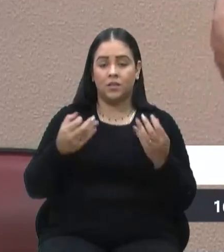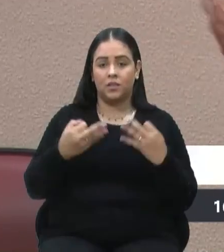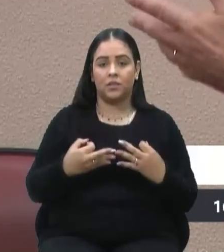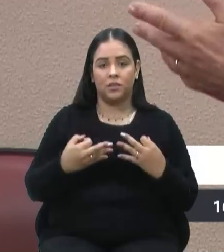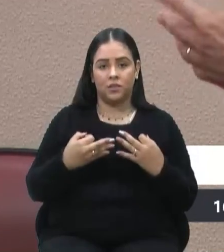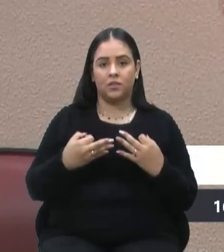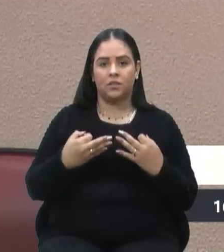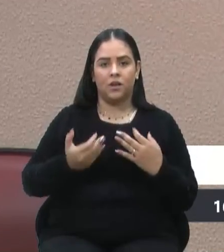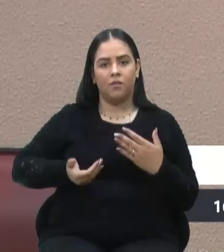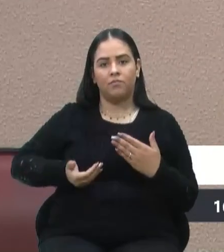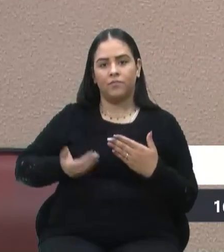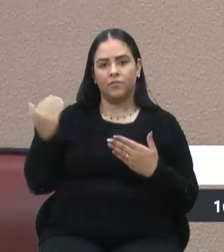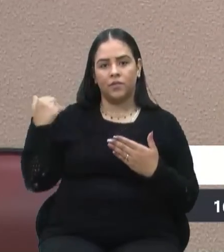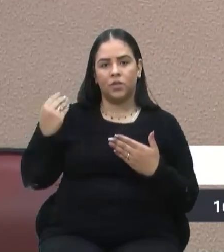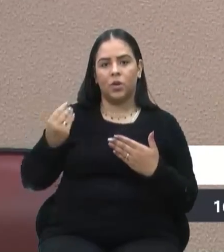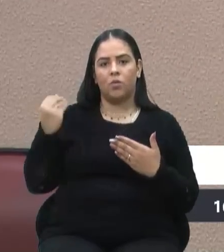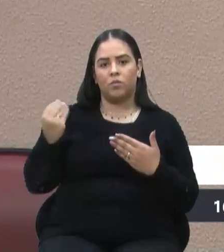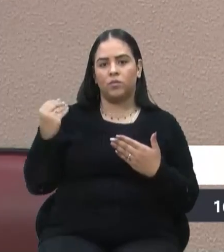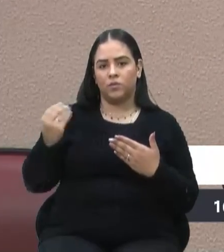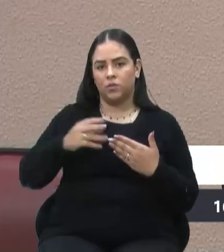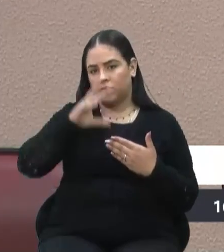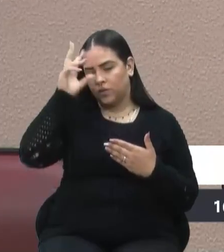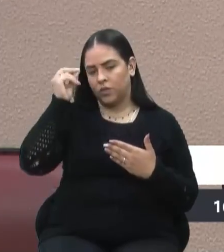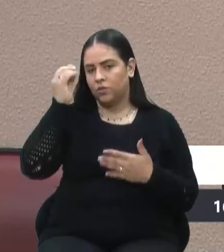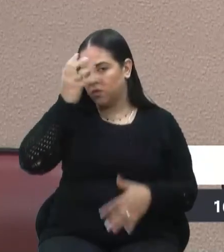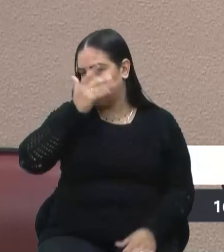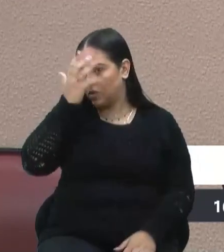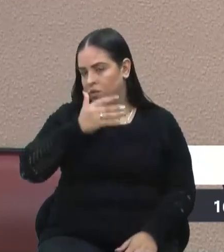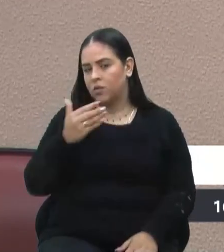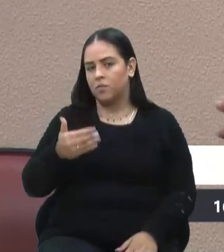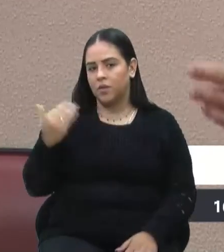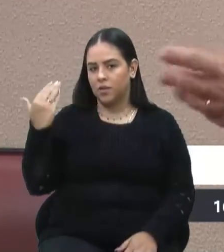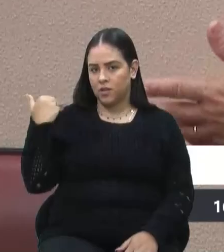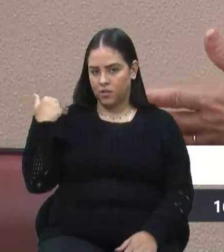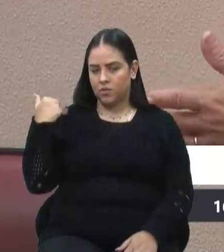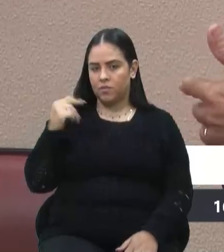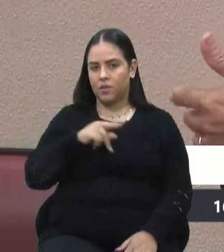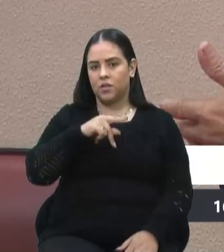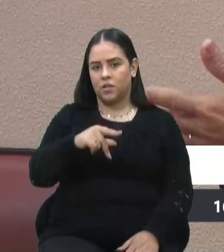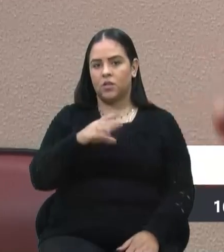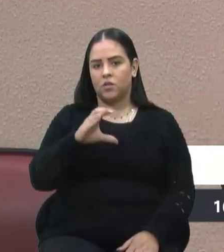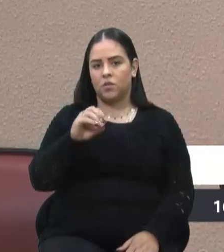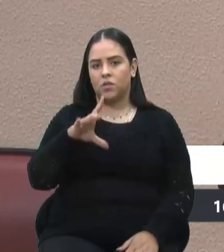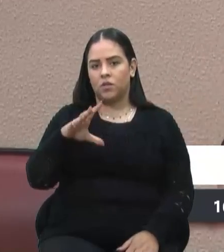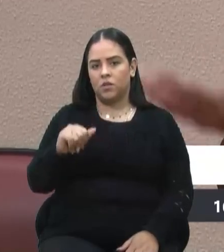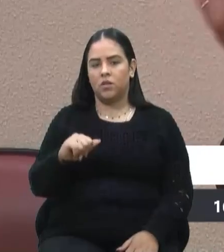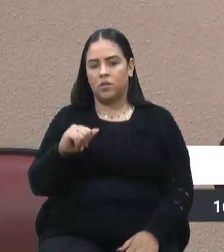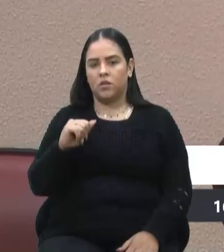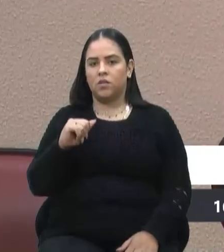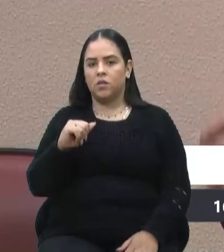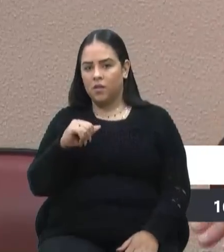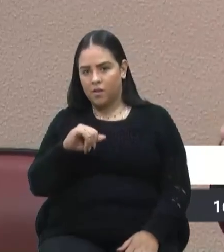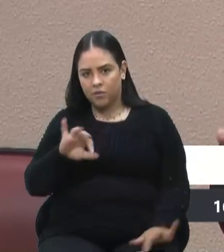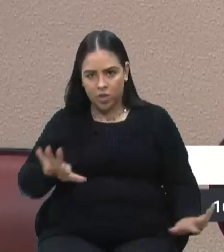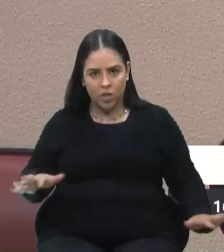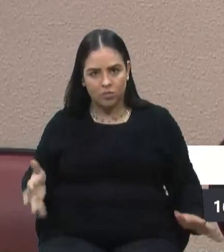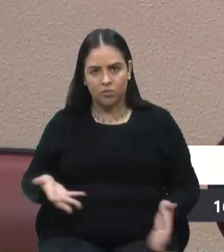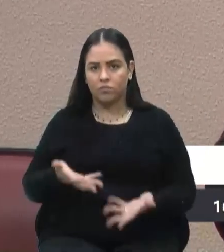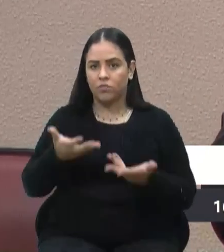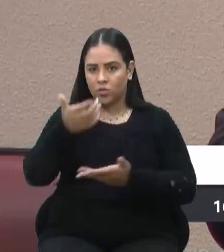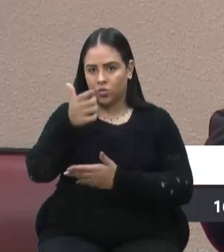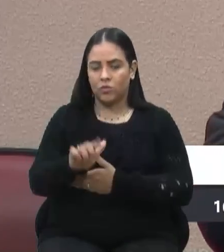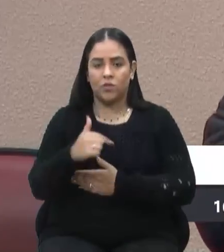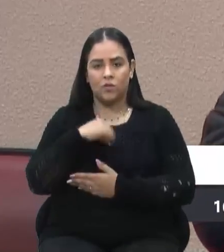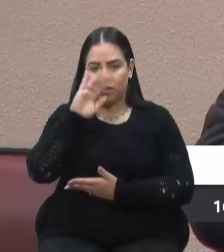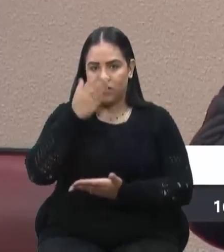ali atrás, como o prefeito Adilão, na época, que foi presidente da Codeca, pegou ela no chão e recuperou ela novamente. Eu ainda